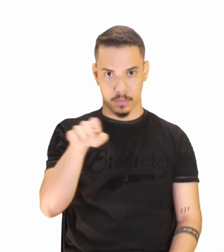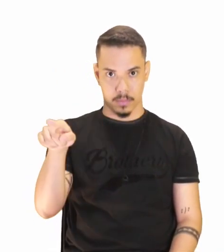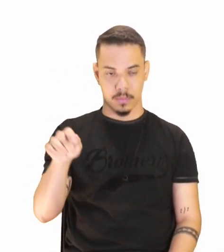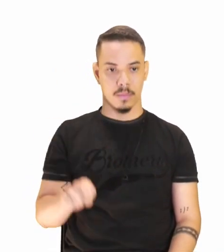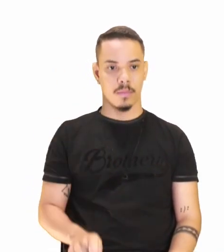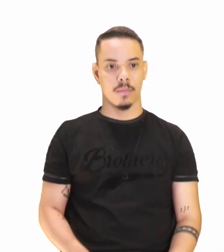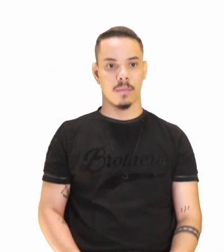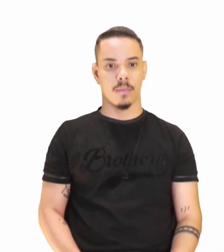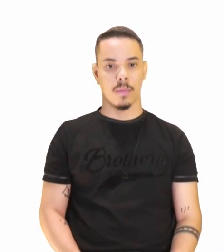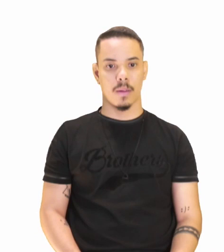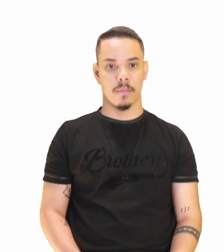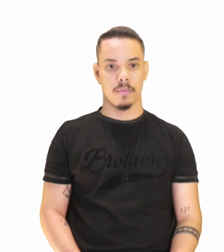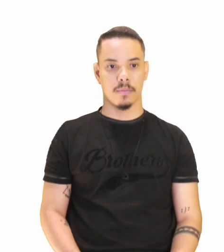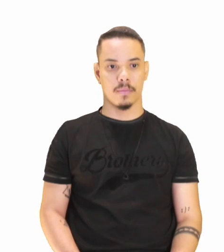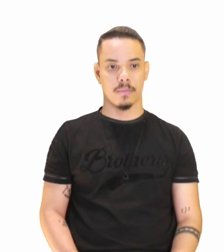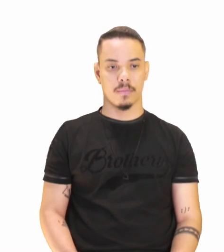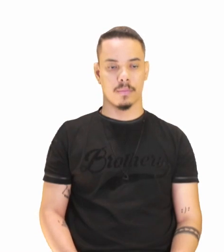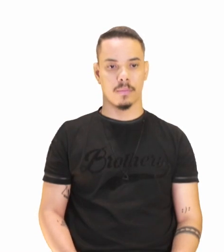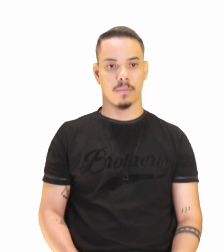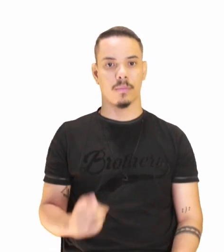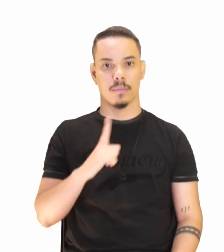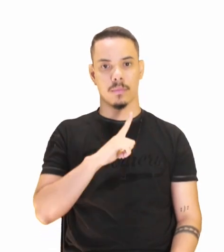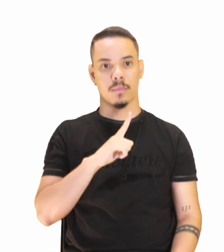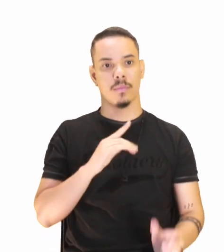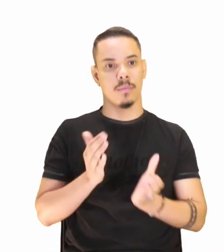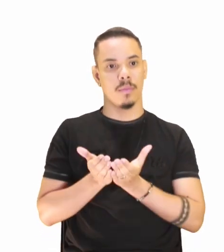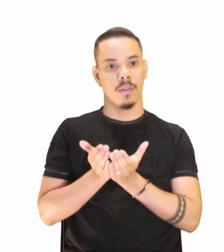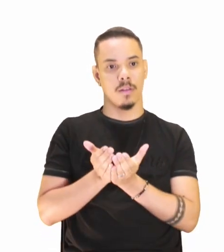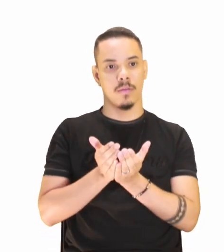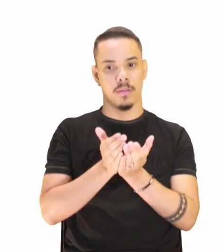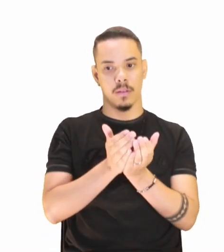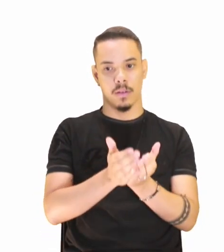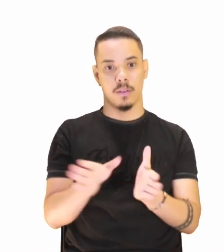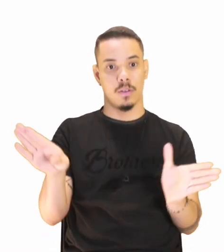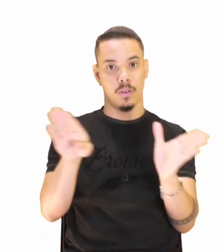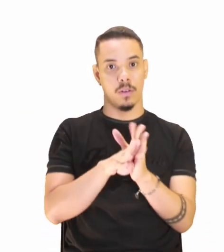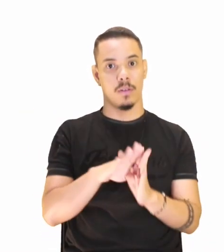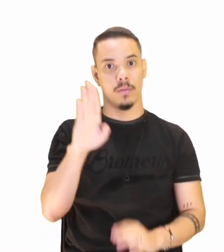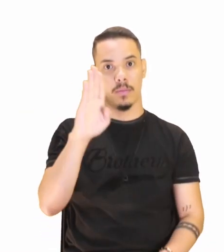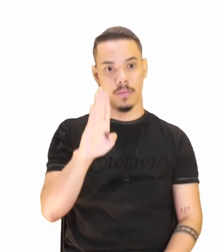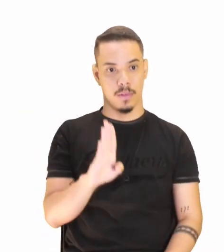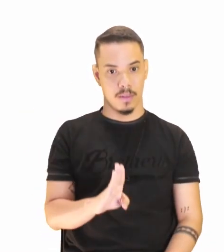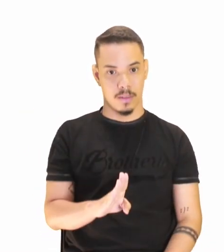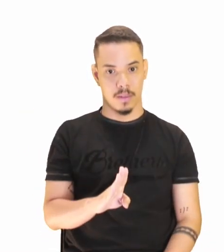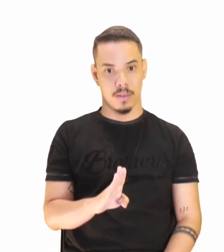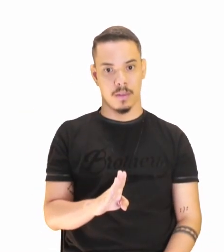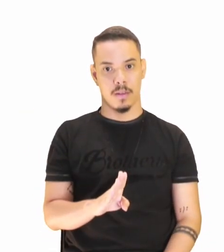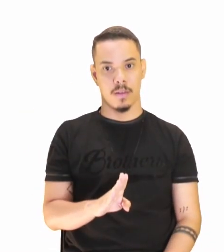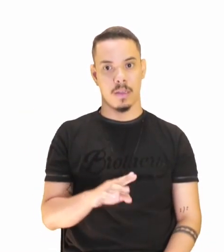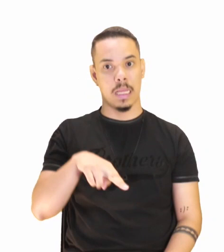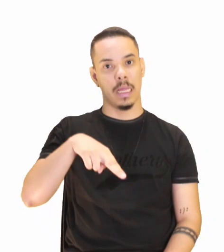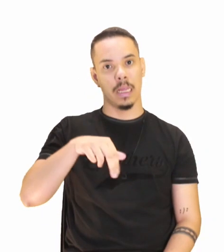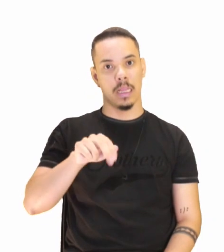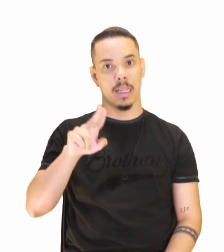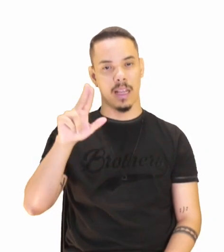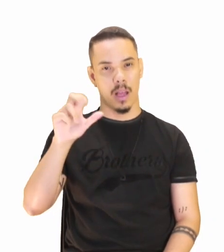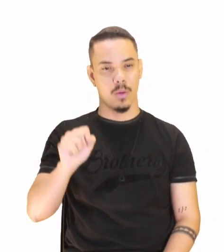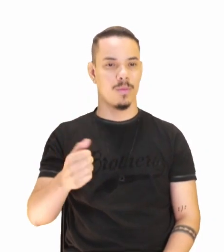a navegação, né, a grande navegação chegou aqui ao Brasil? As naus.